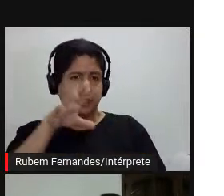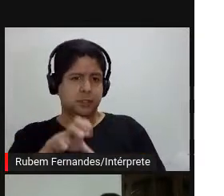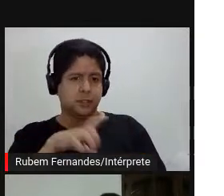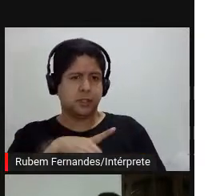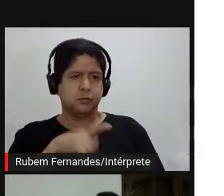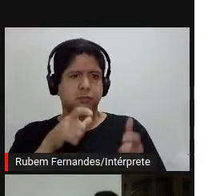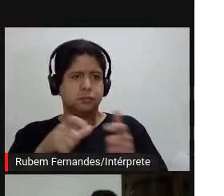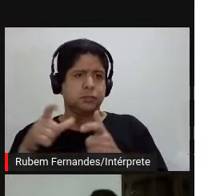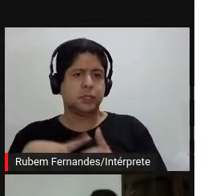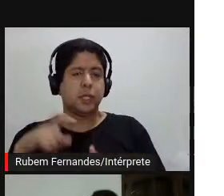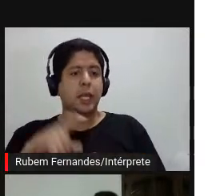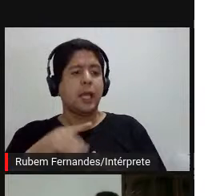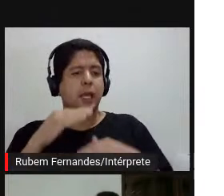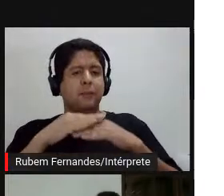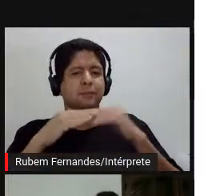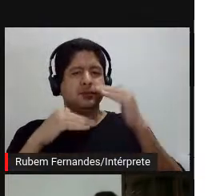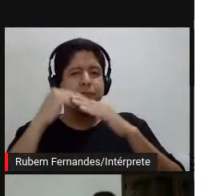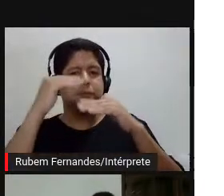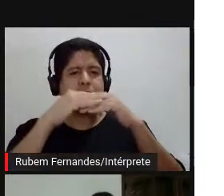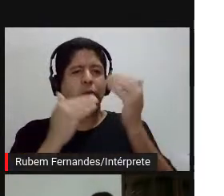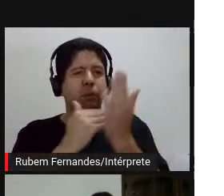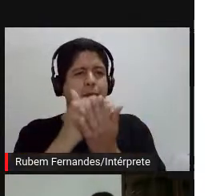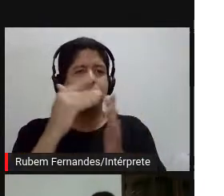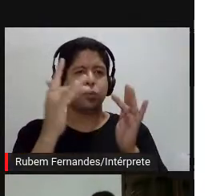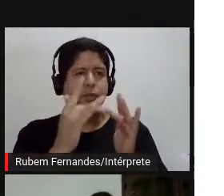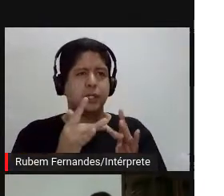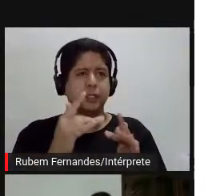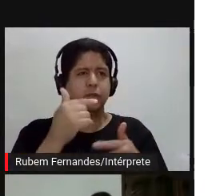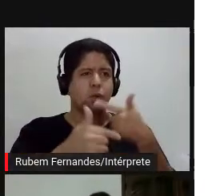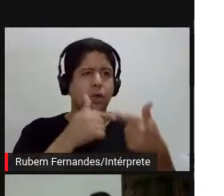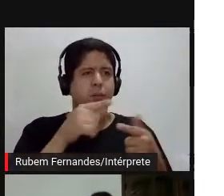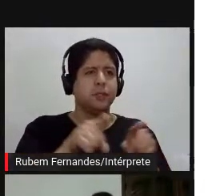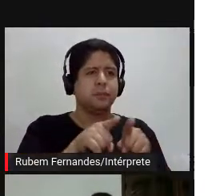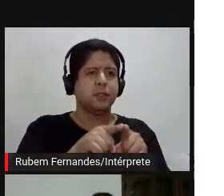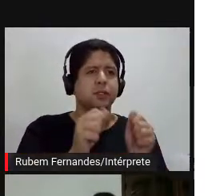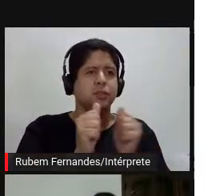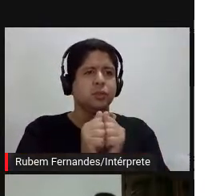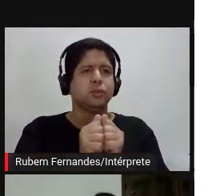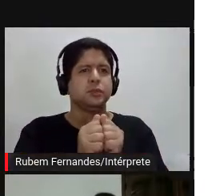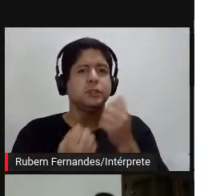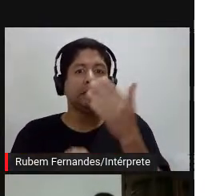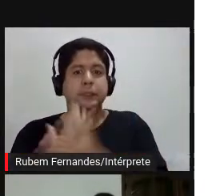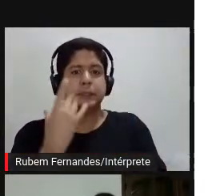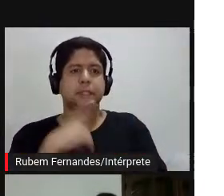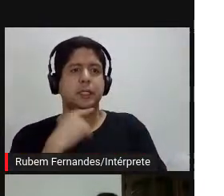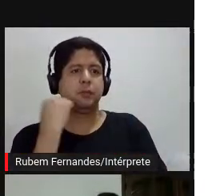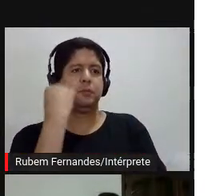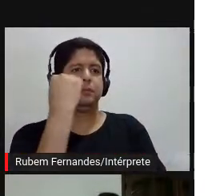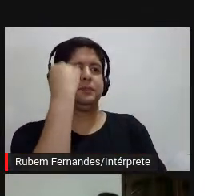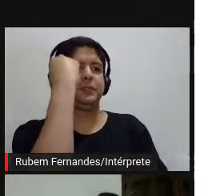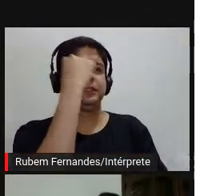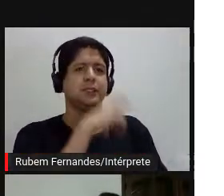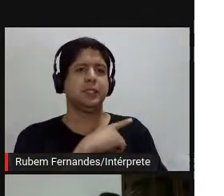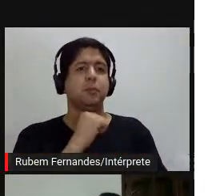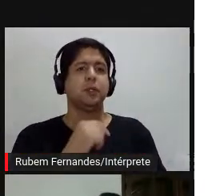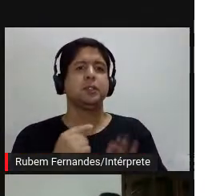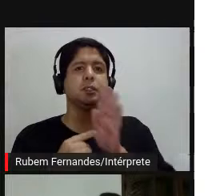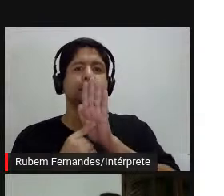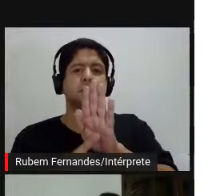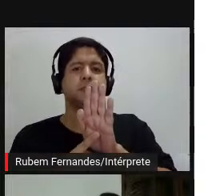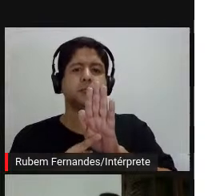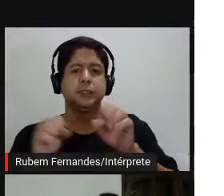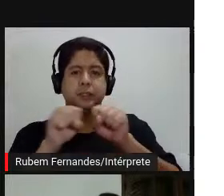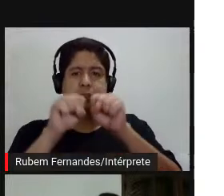né, então, essas camadas de contato, né, entre o público e a obra cada vez mais se fortalecem, hoje a pode considerar que a gente tem um sistema